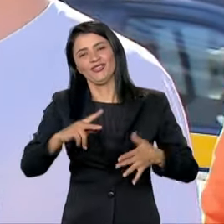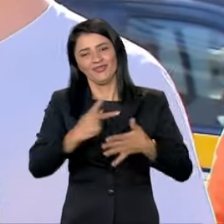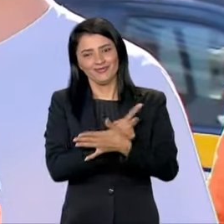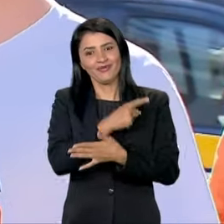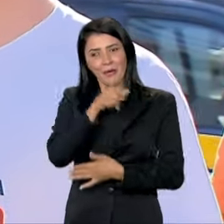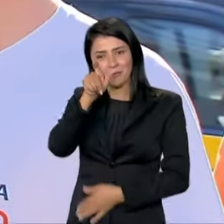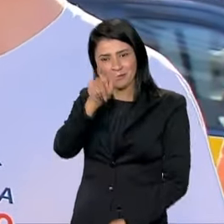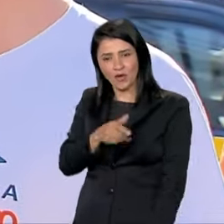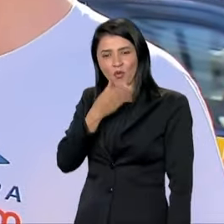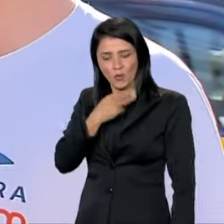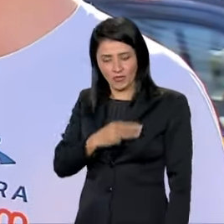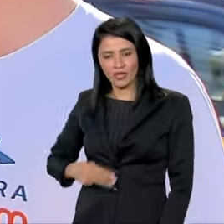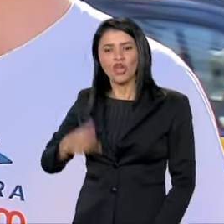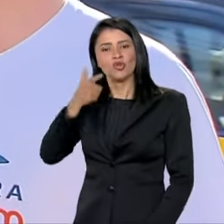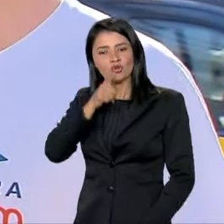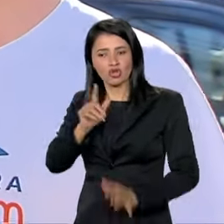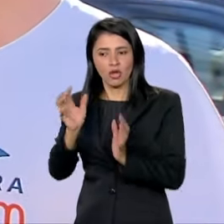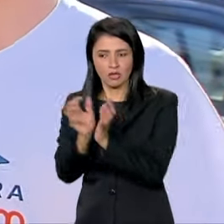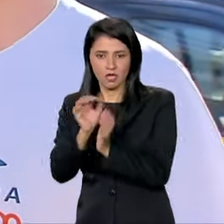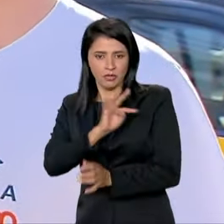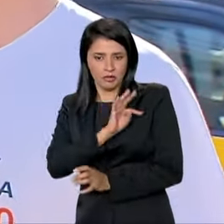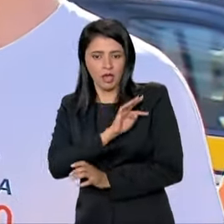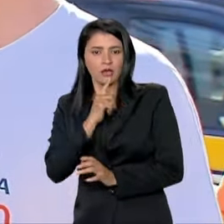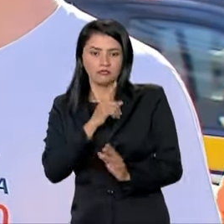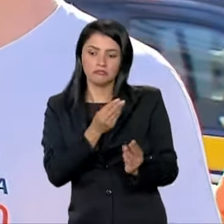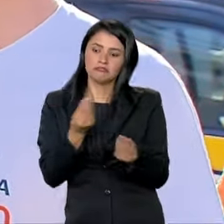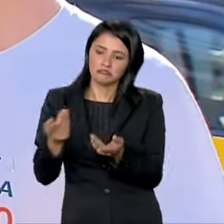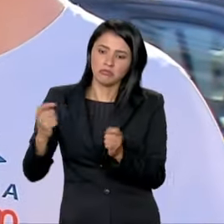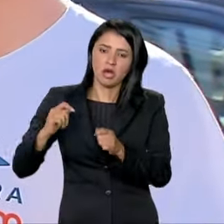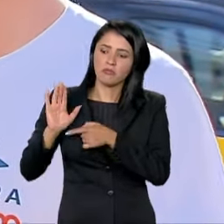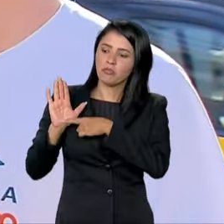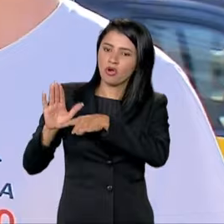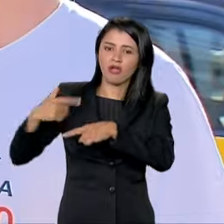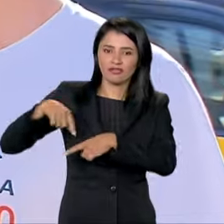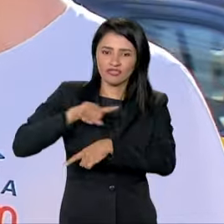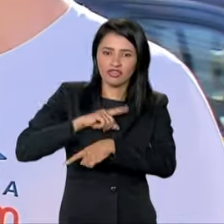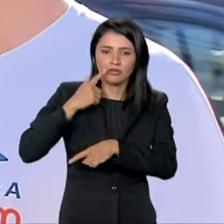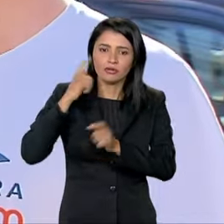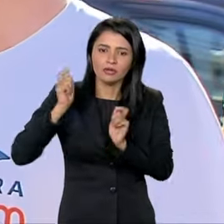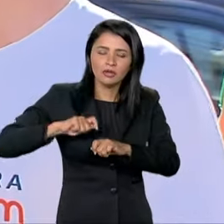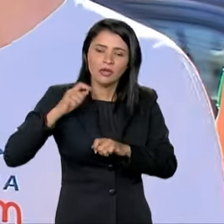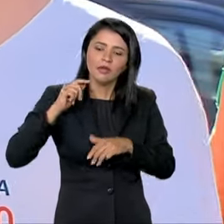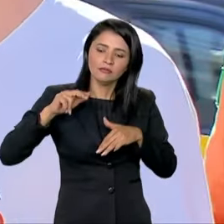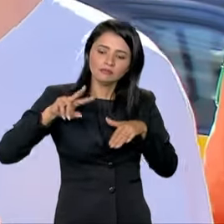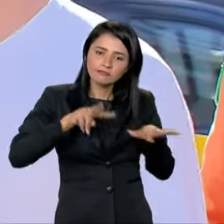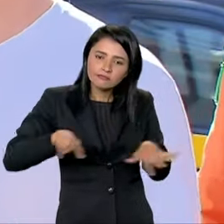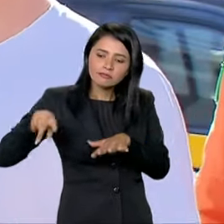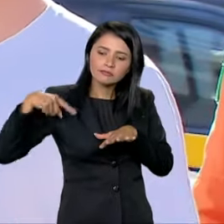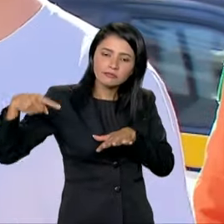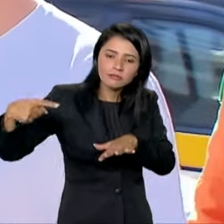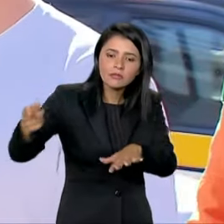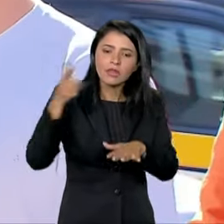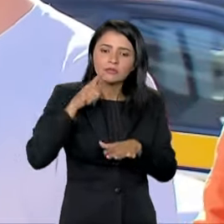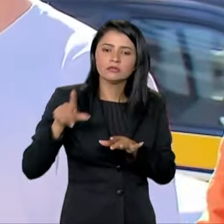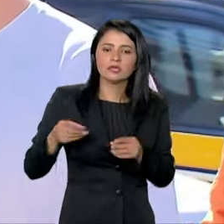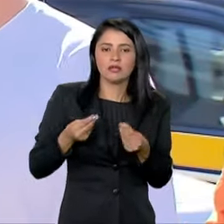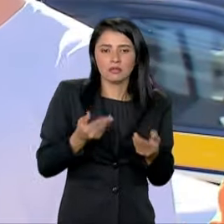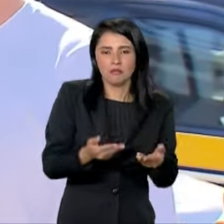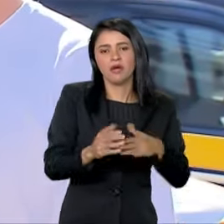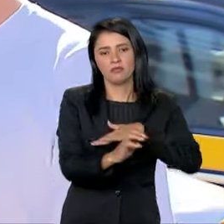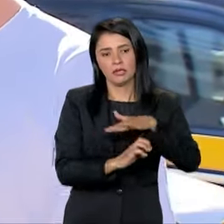disponibilizou as equipes técnicas para que a gente possa avançar nessa pauta e, quem sabe, nas próximas semanas conseguir também entregar isso às empresas.